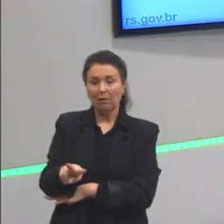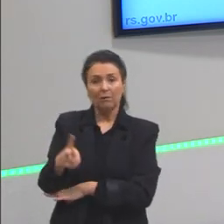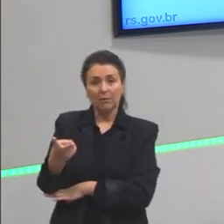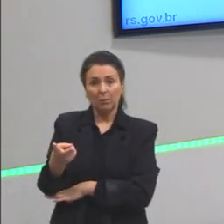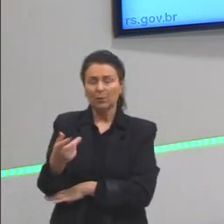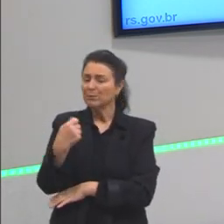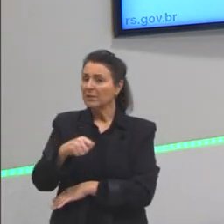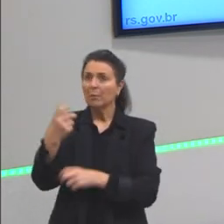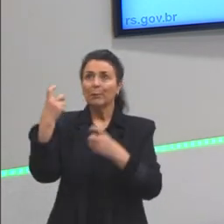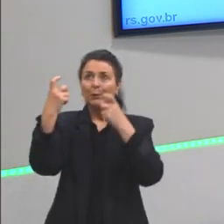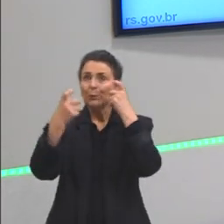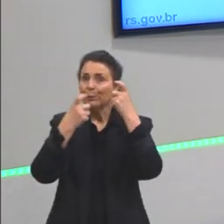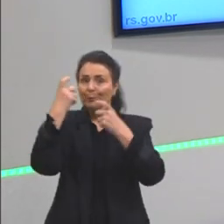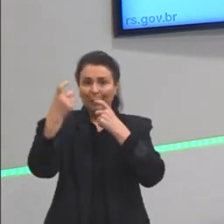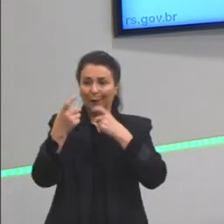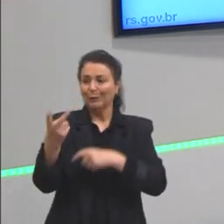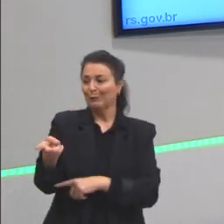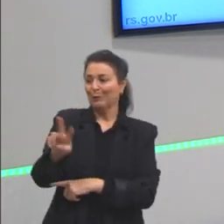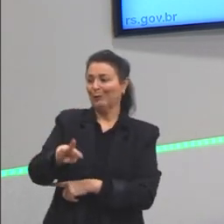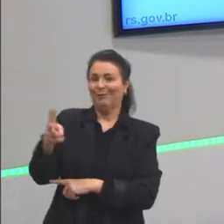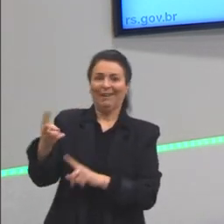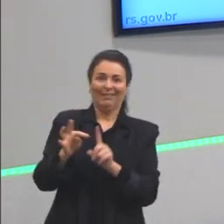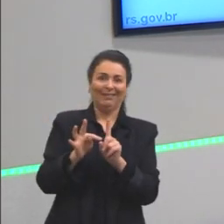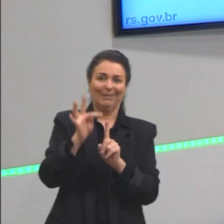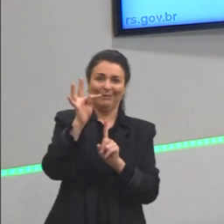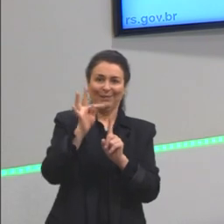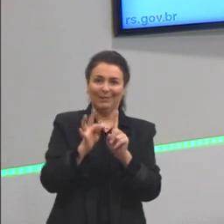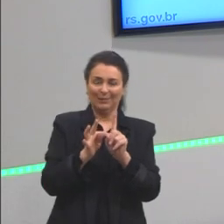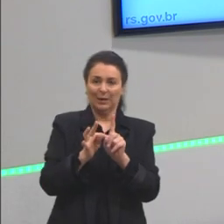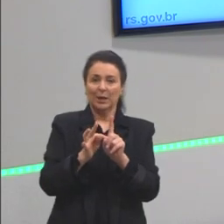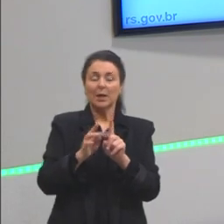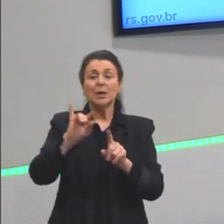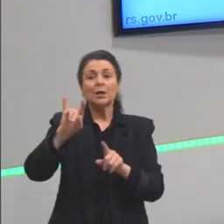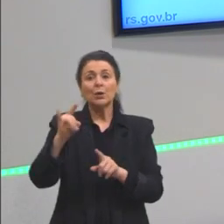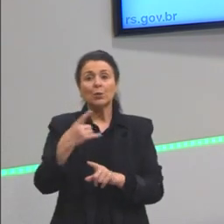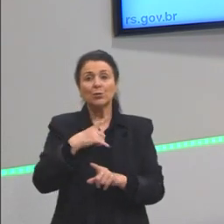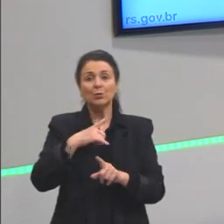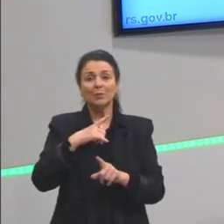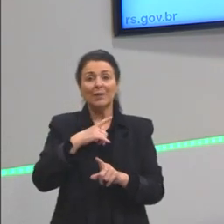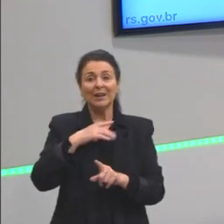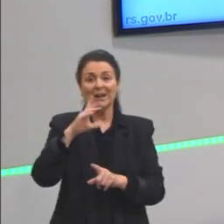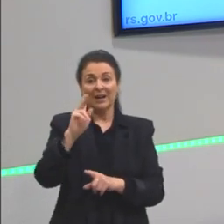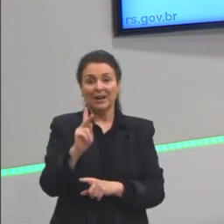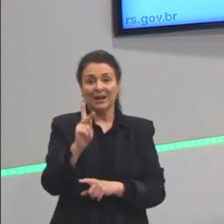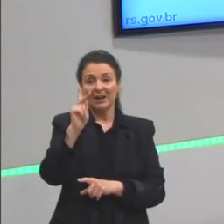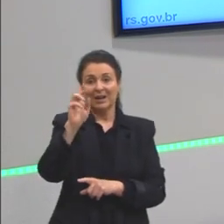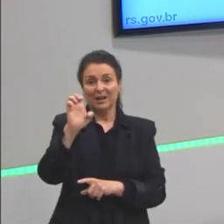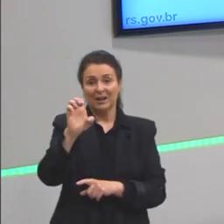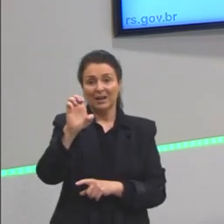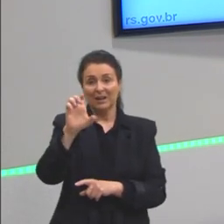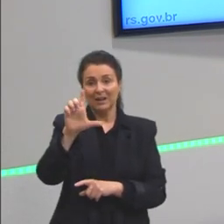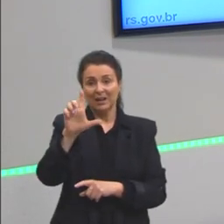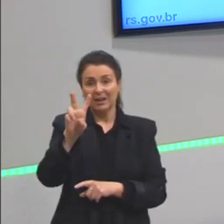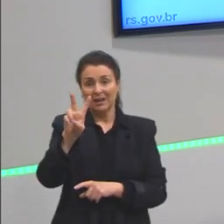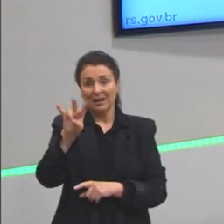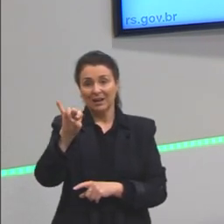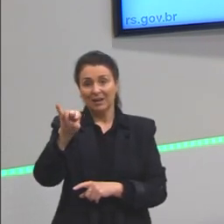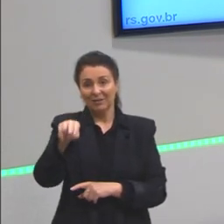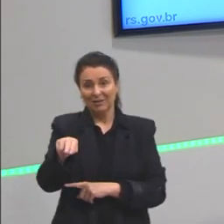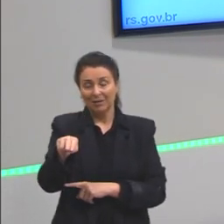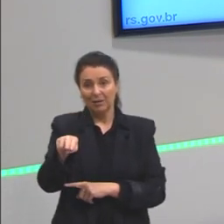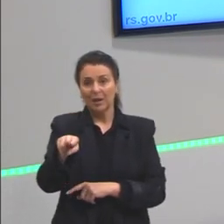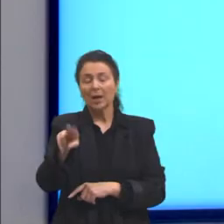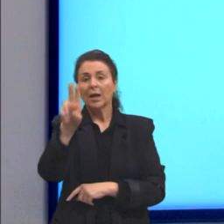preocupem muito com essa parte da conversão. E, por último, a gente tem a escala Kelvin. A escala Kelvin, então, ela é mais